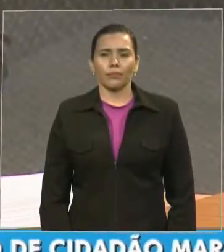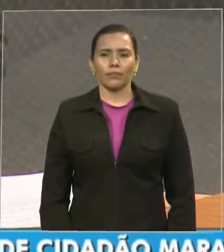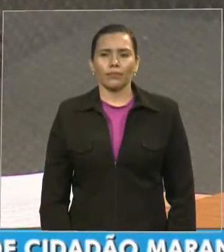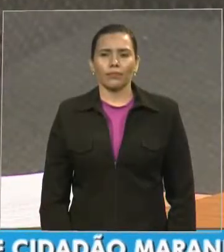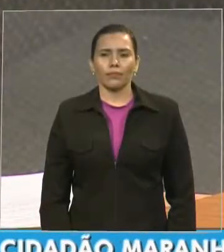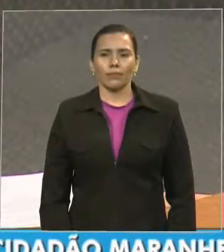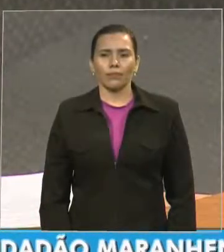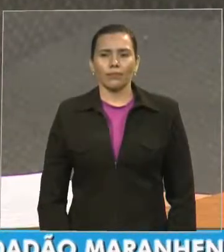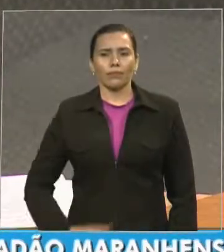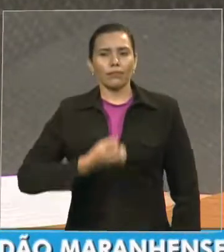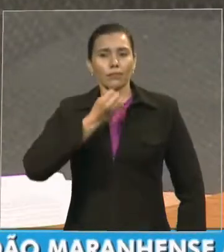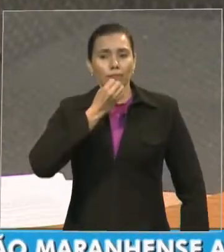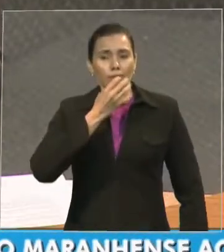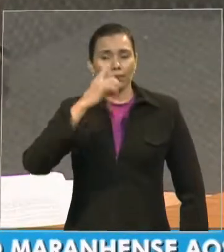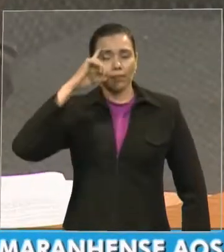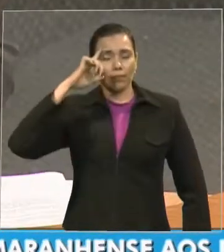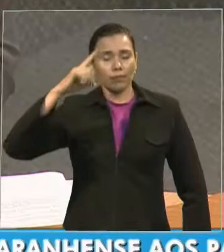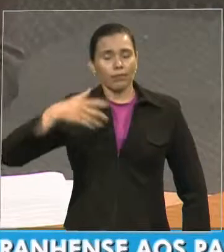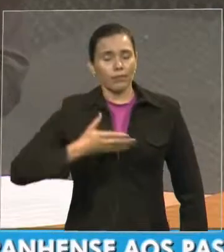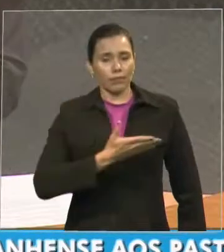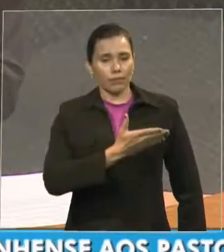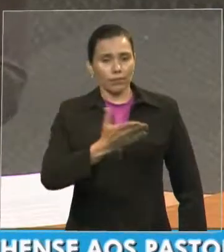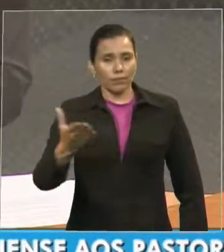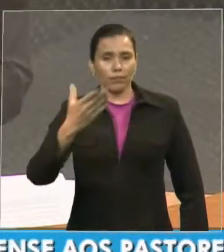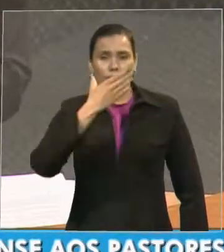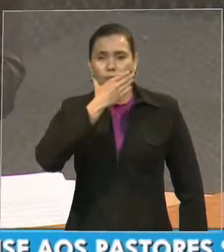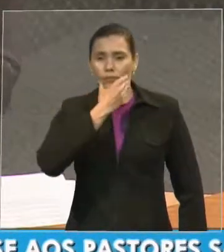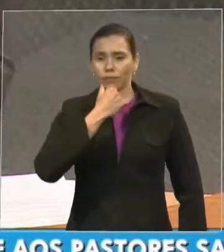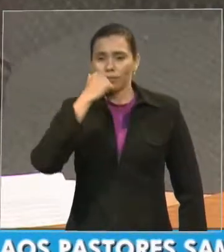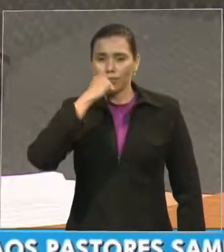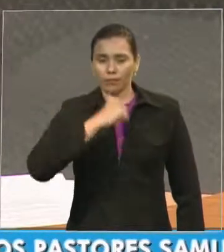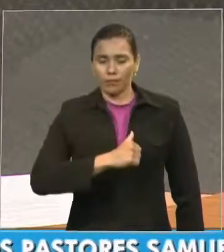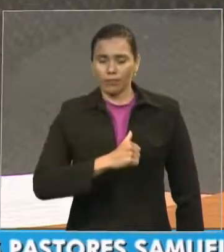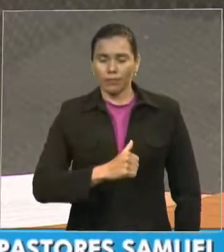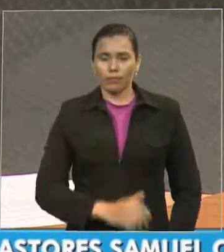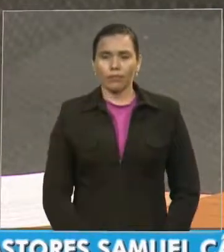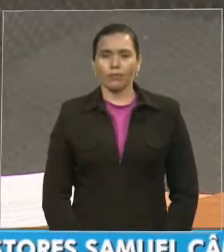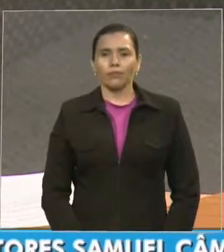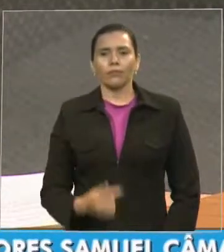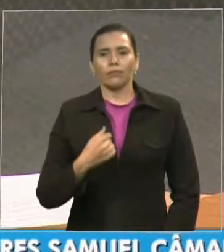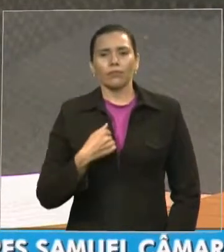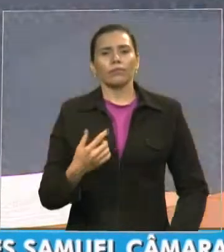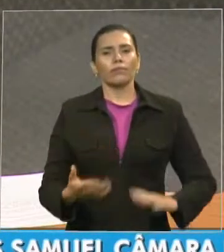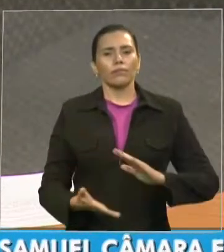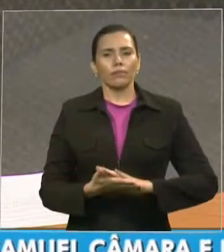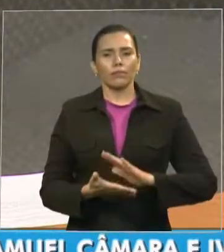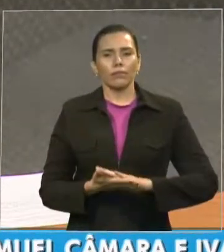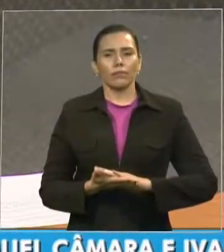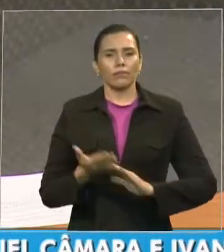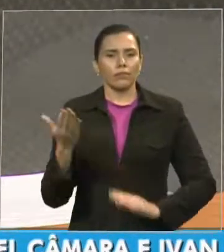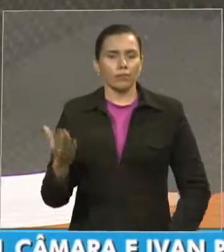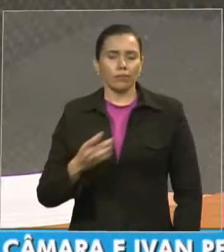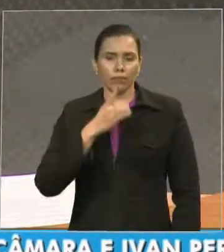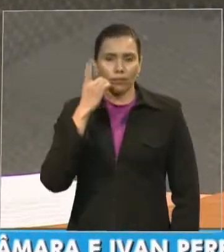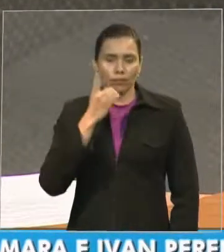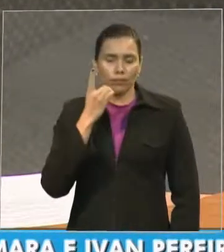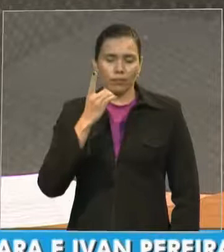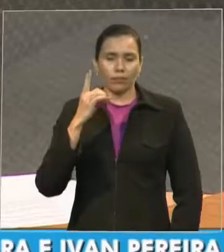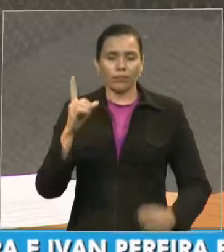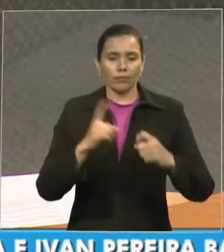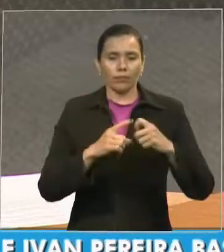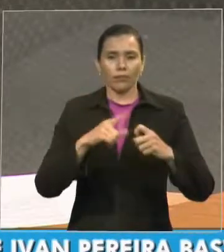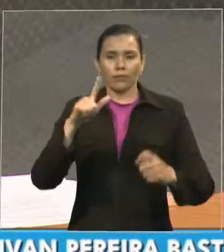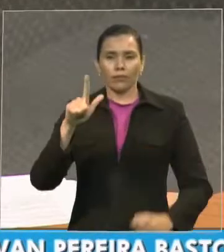Bom dia a todos e a todas. Queria cumprimentar aqui o excelentíssimo senhor deputado, doutor Leve